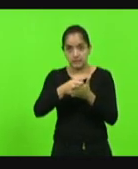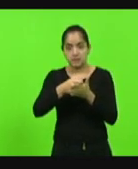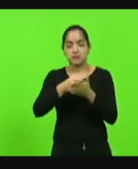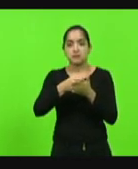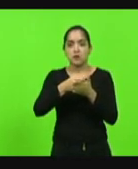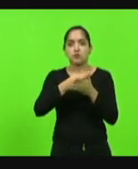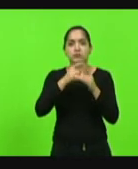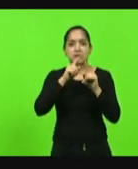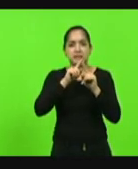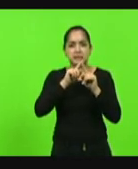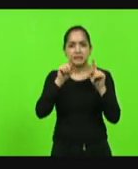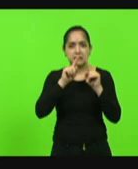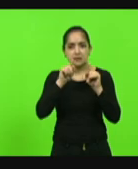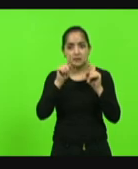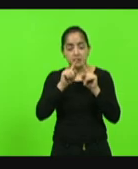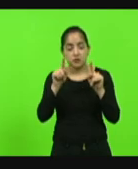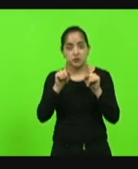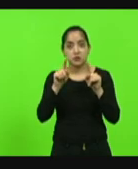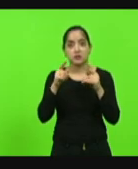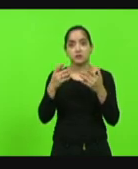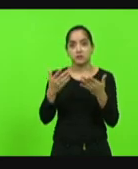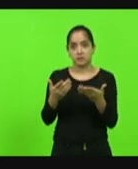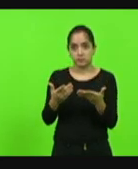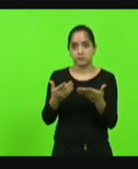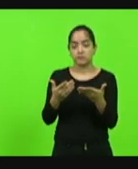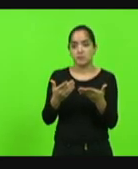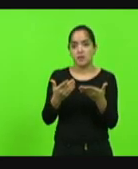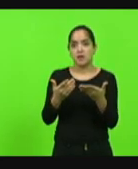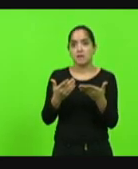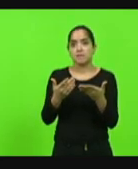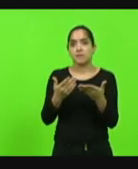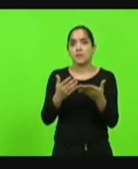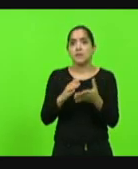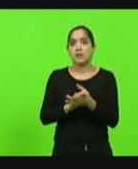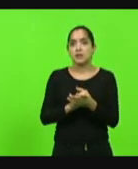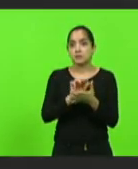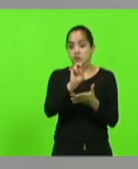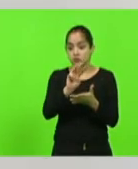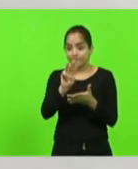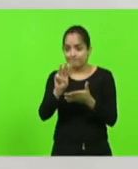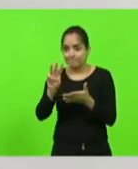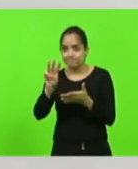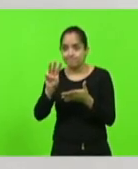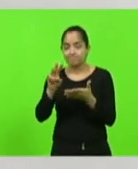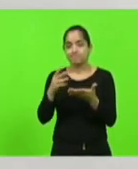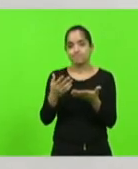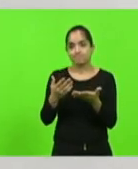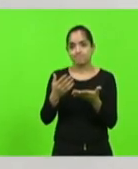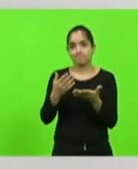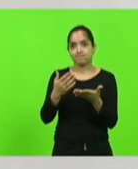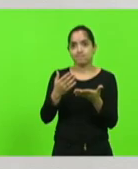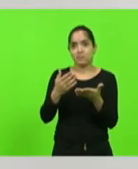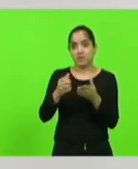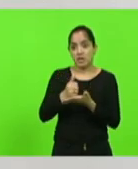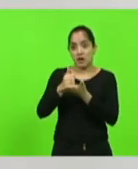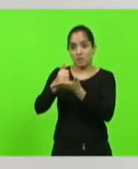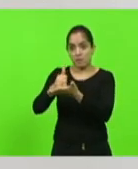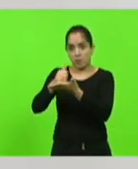bloquear perfis bolsonaristas. tá, se não é uma censura que nós estamos vivendo no nosso país,